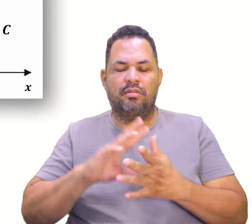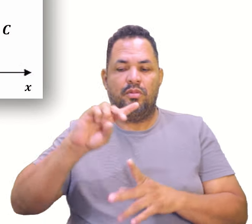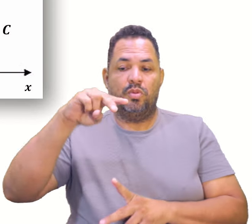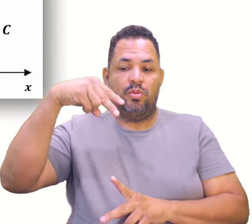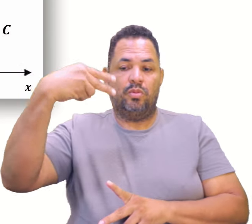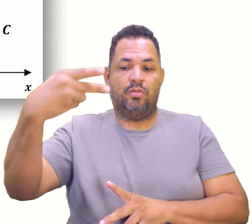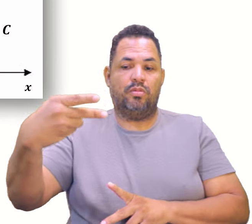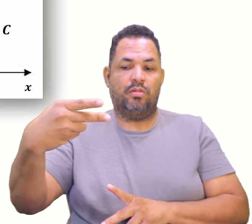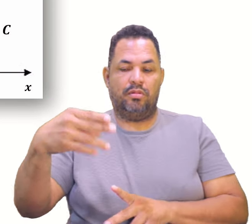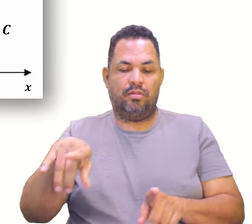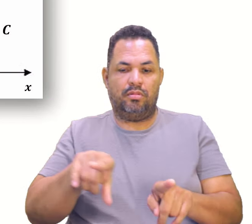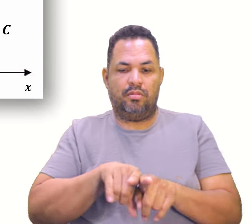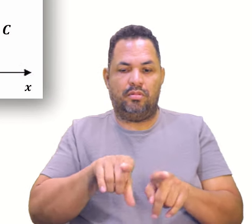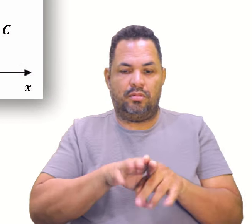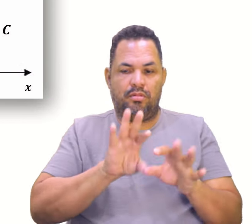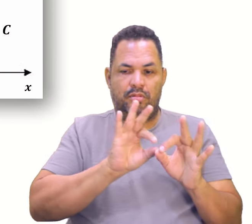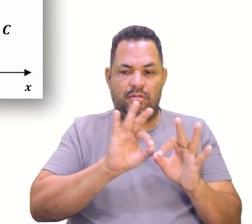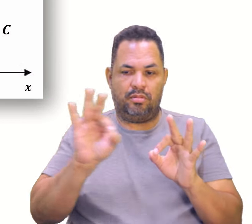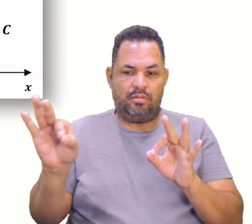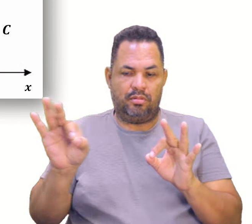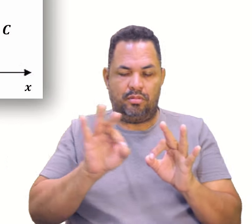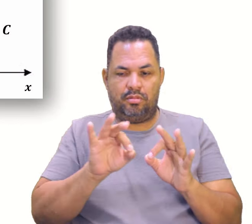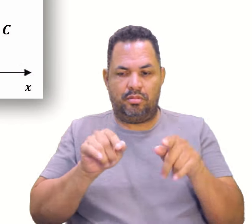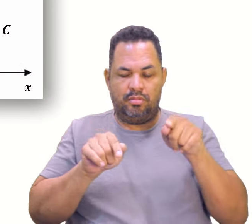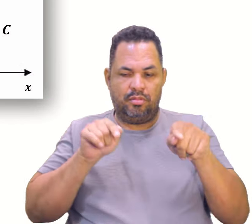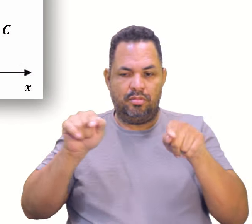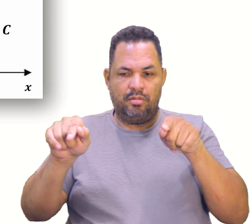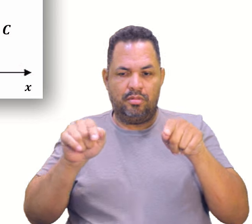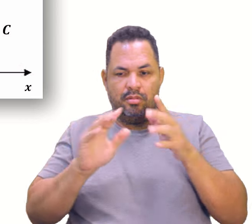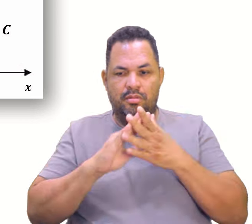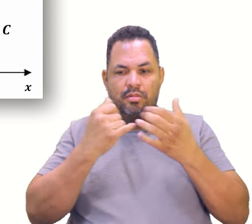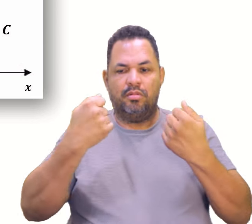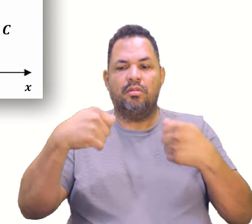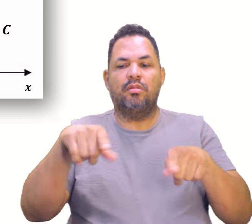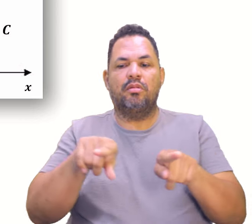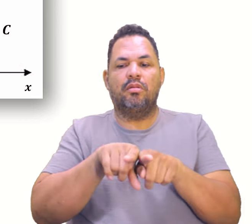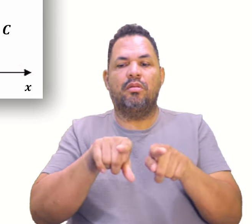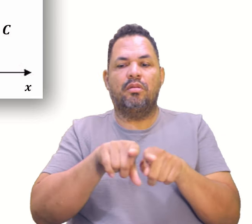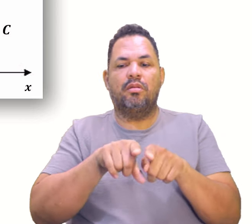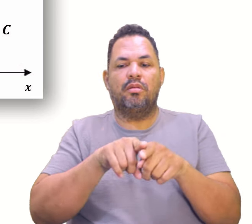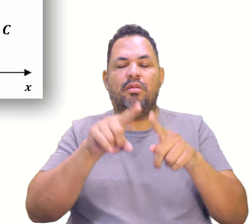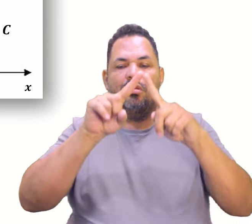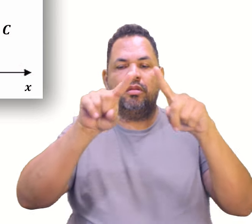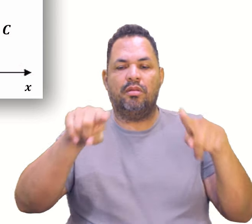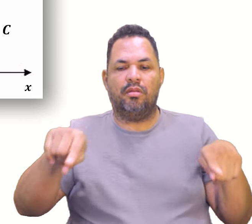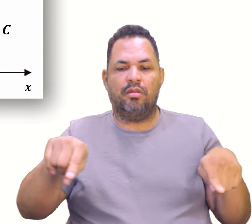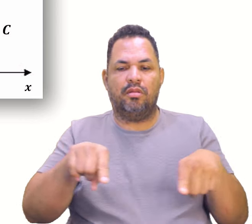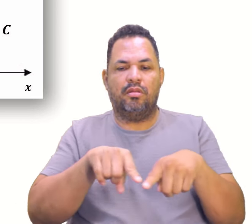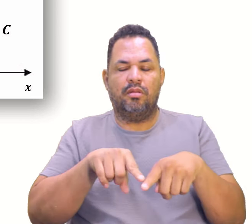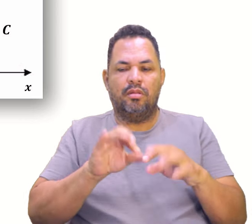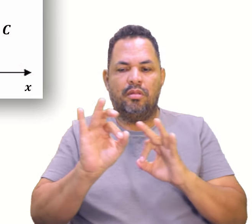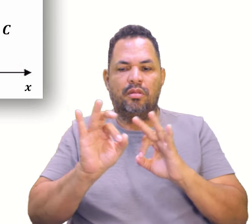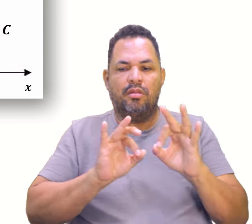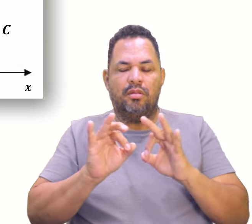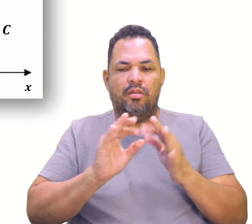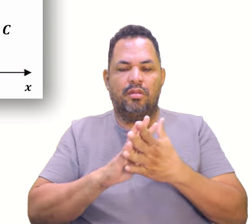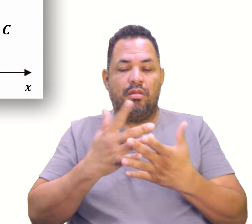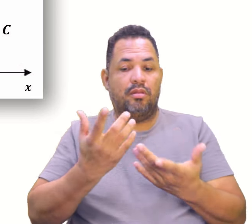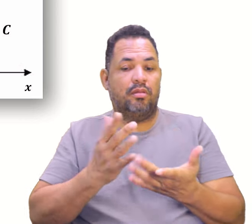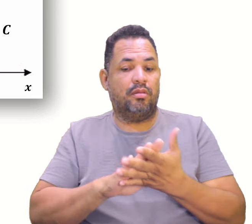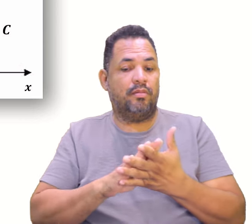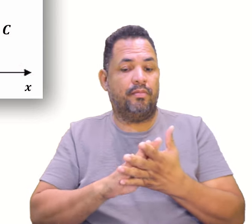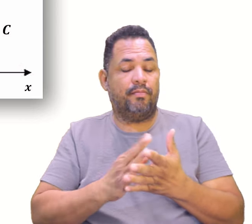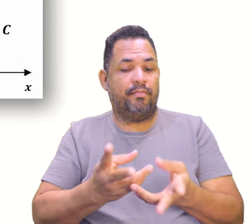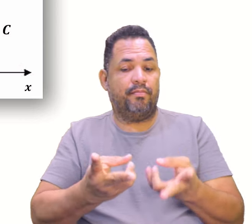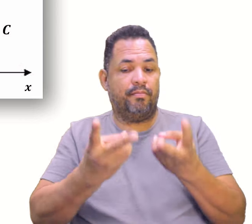quadrado. E aí nós temos a distância desses dois pontos. Que eu posso também, no triângulo retângulo, verificar essas